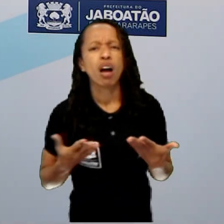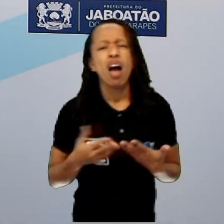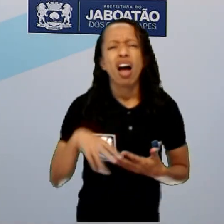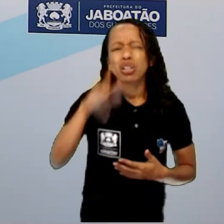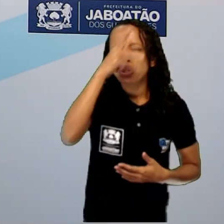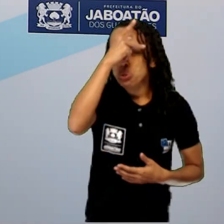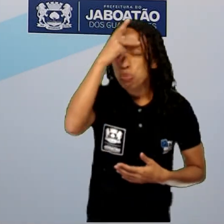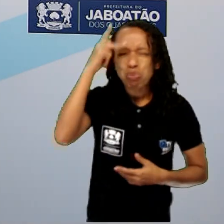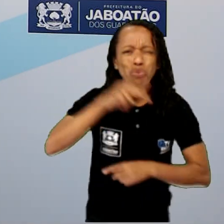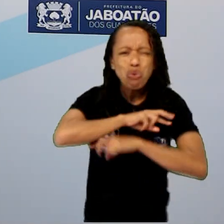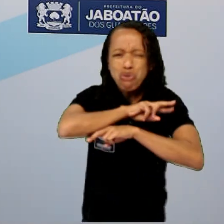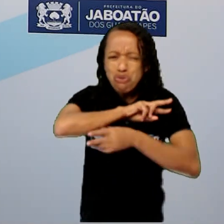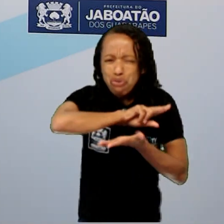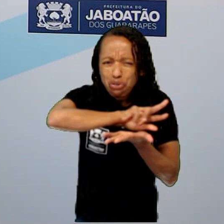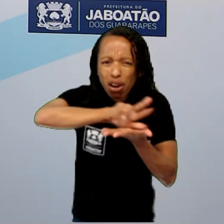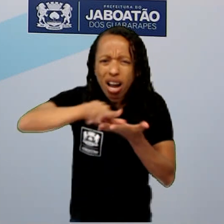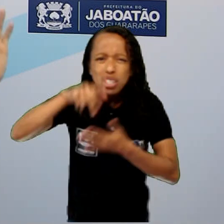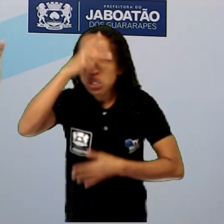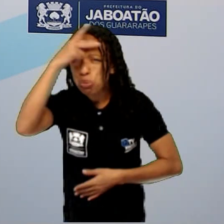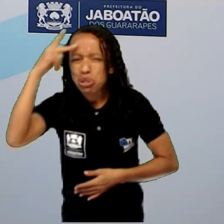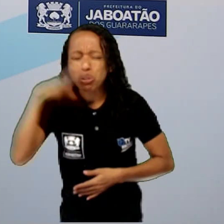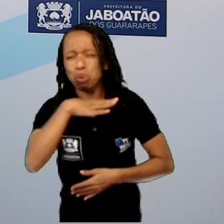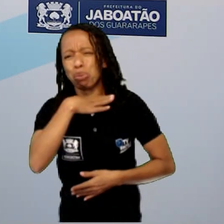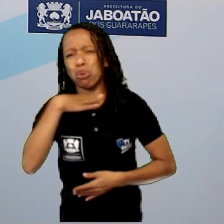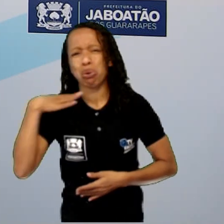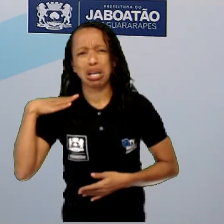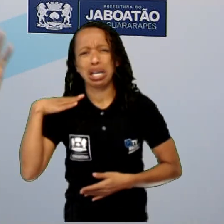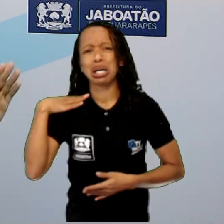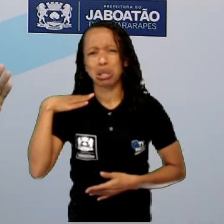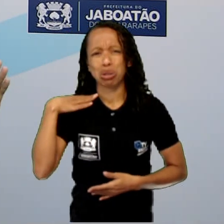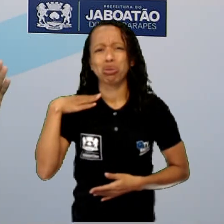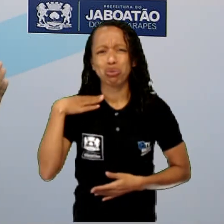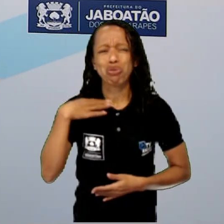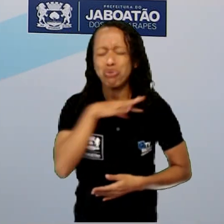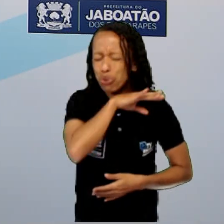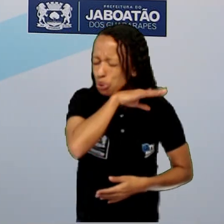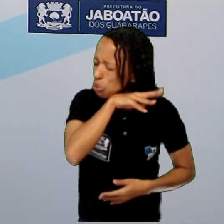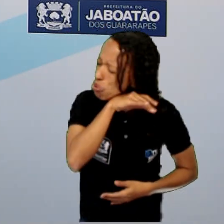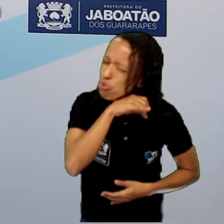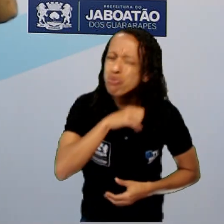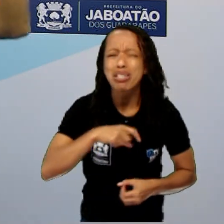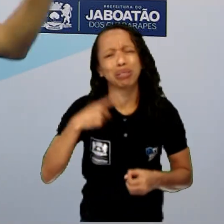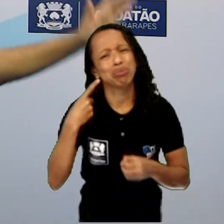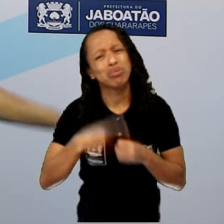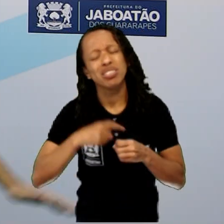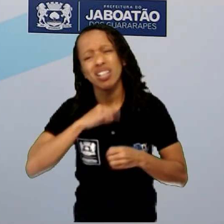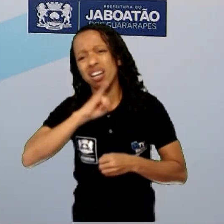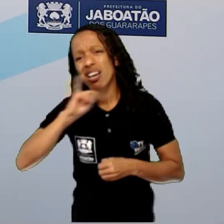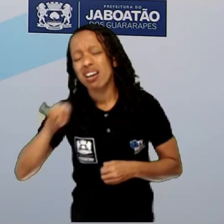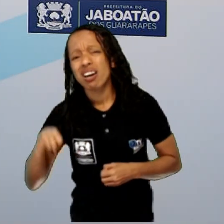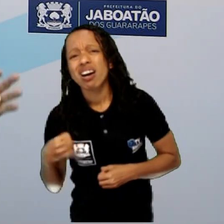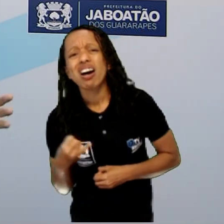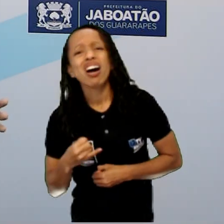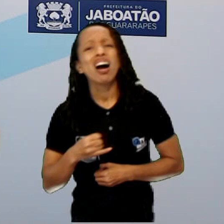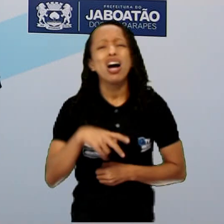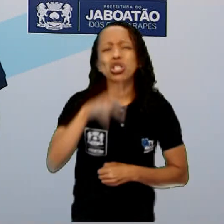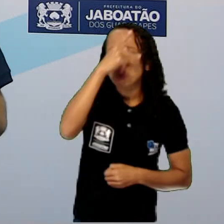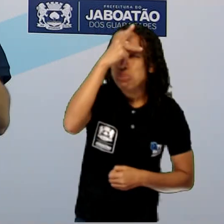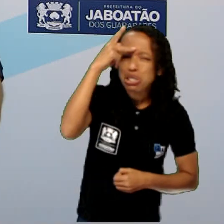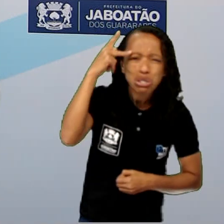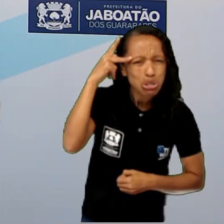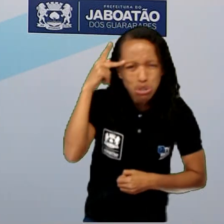morreram nessa época. E foi um transtorno para a cidade de Jaboatão. Todo mundo ficou muito chateado, muito triste.